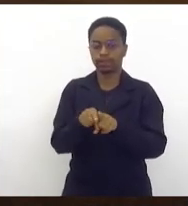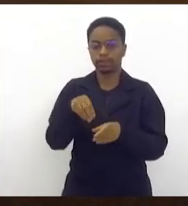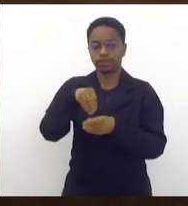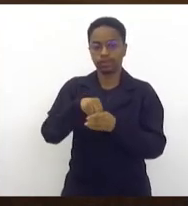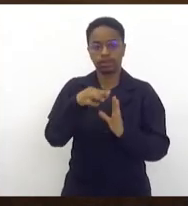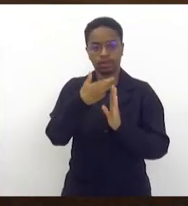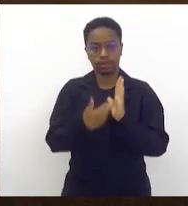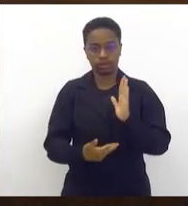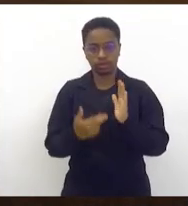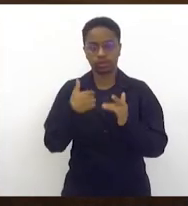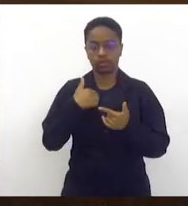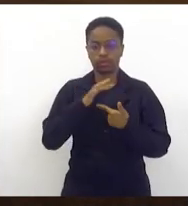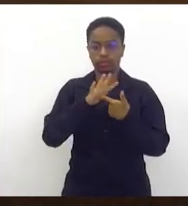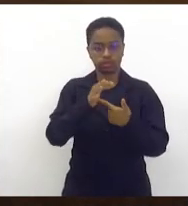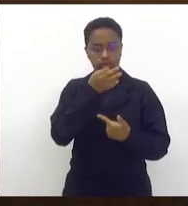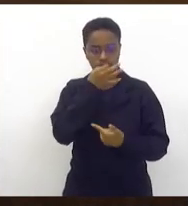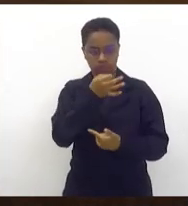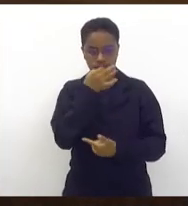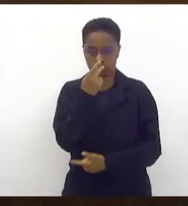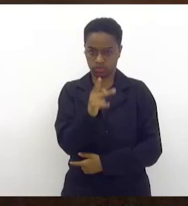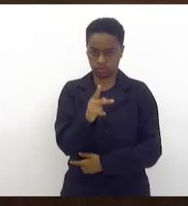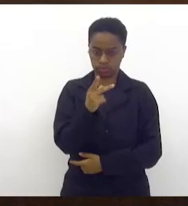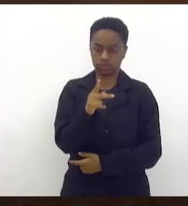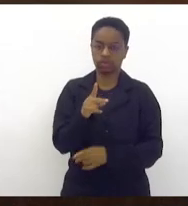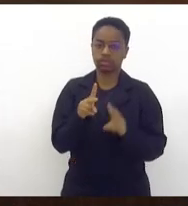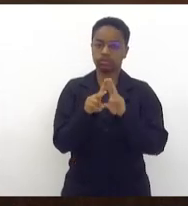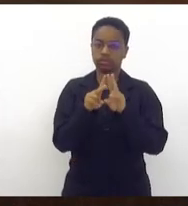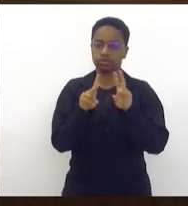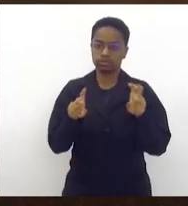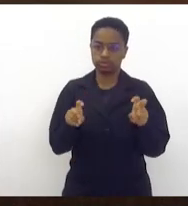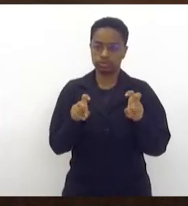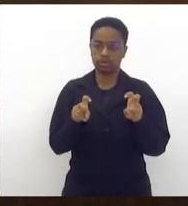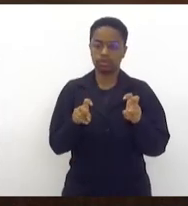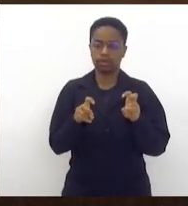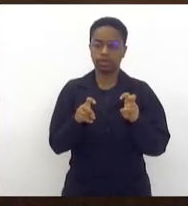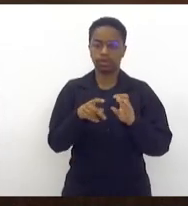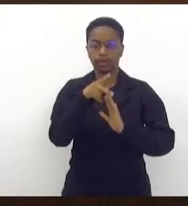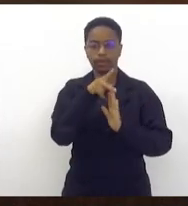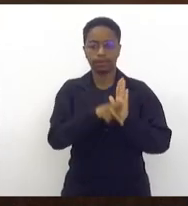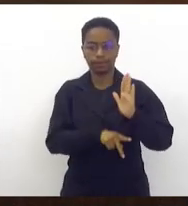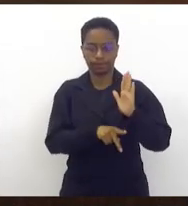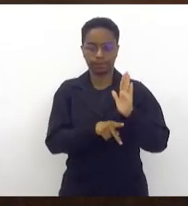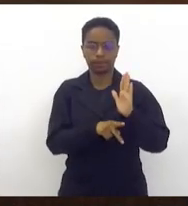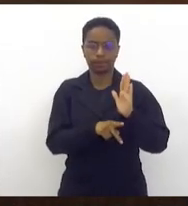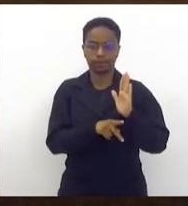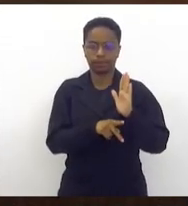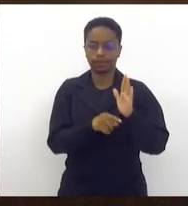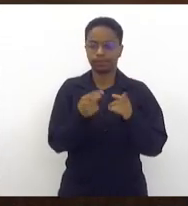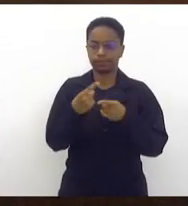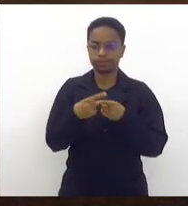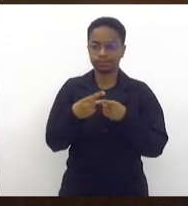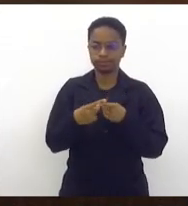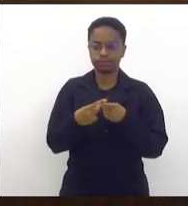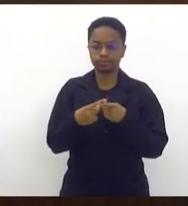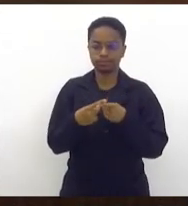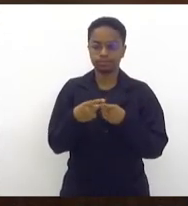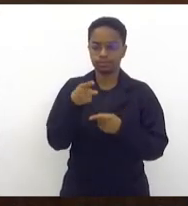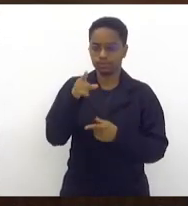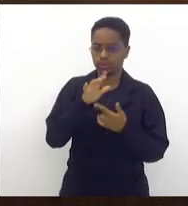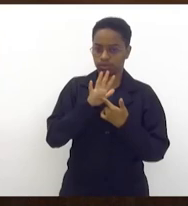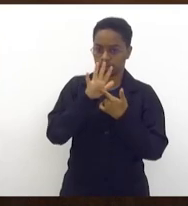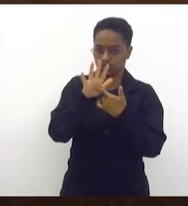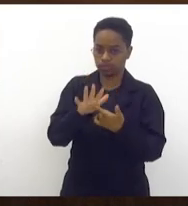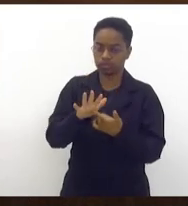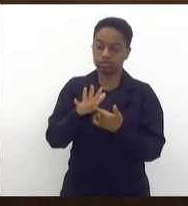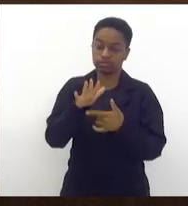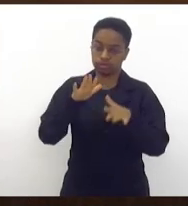sugestão de vossa excelência em relação à minuta de projeto que vossa excelência apontou como